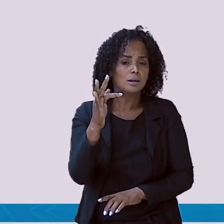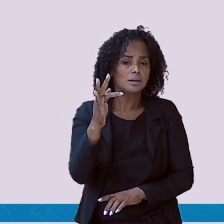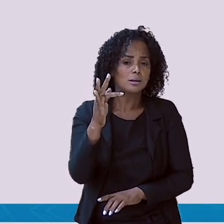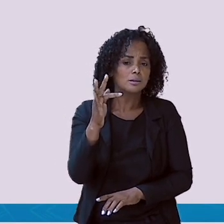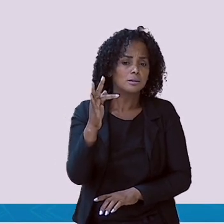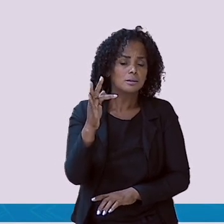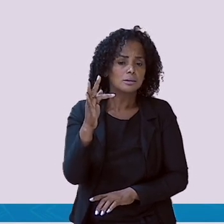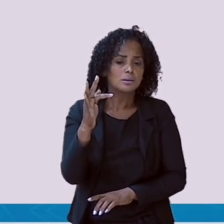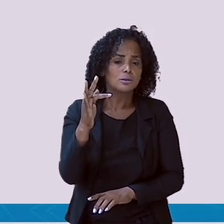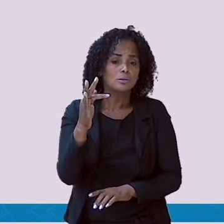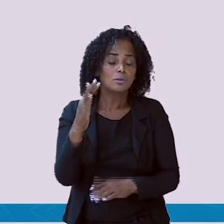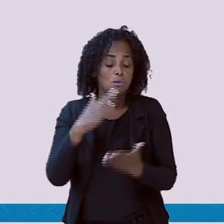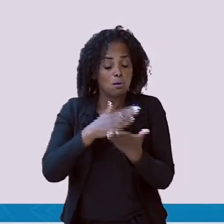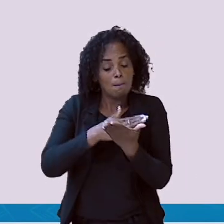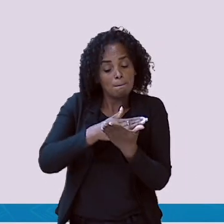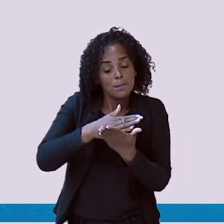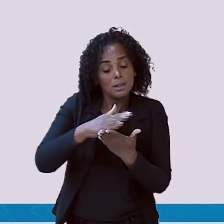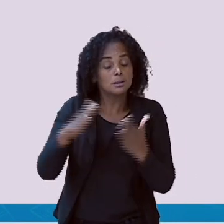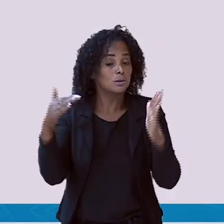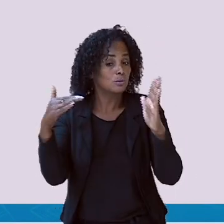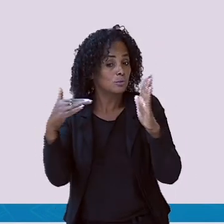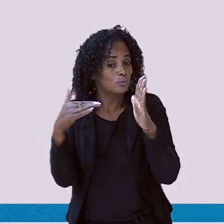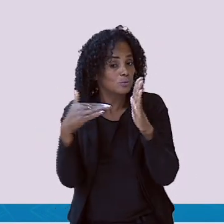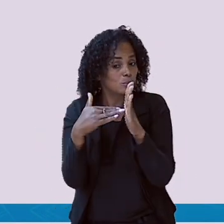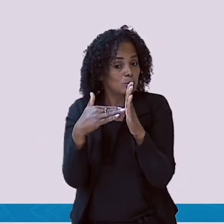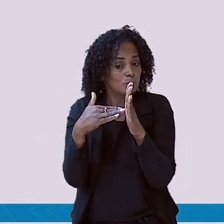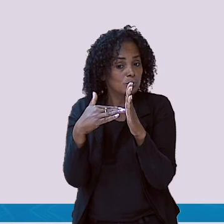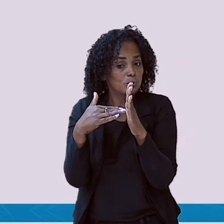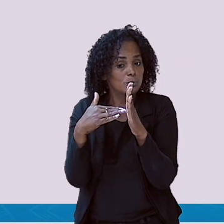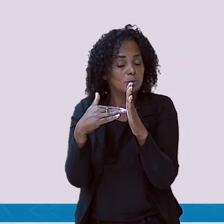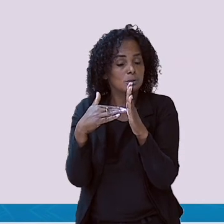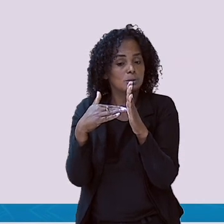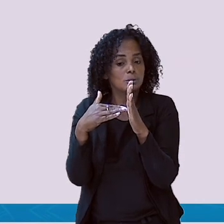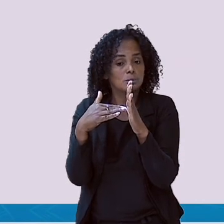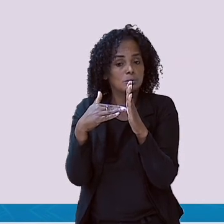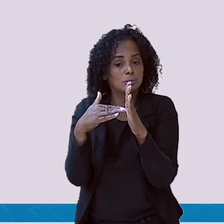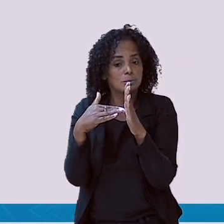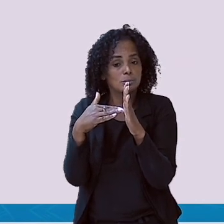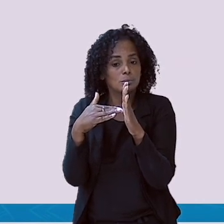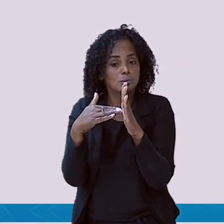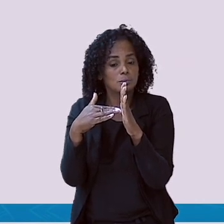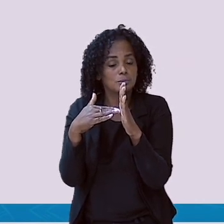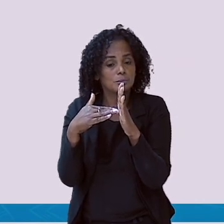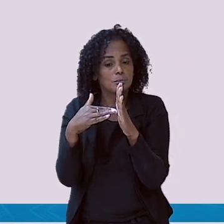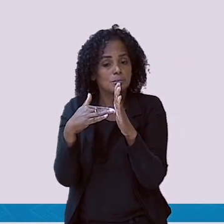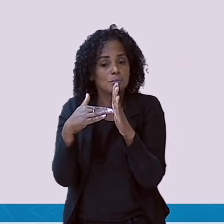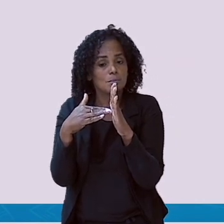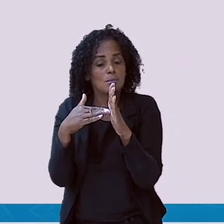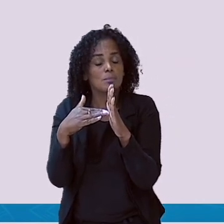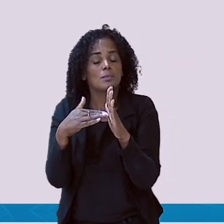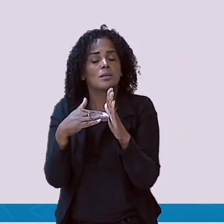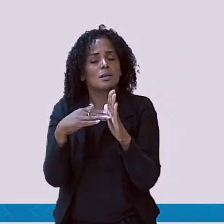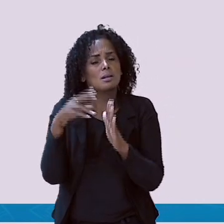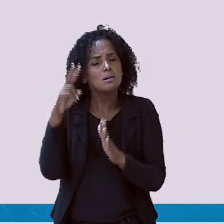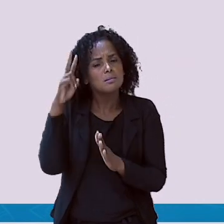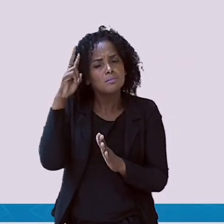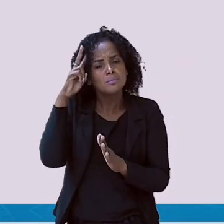Pode ter a letra no início, no meio ou no final. Estão lembrados? Pois é.